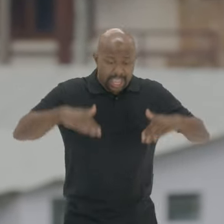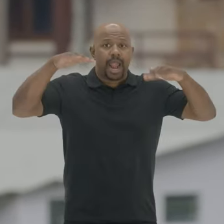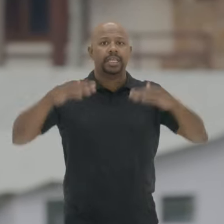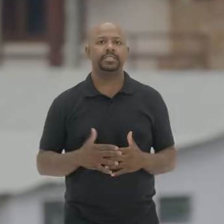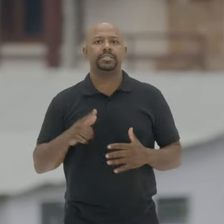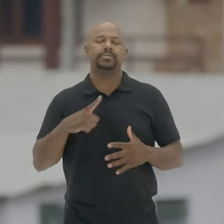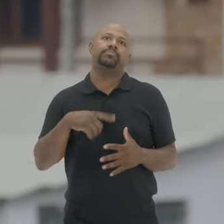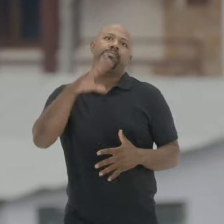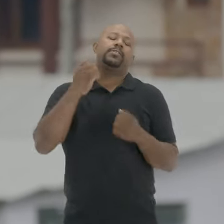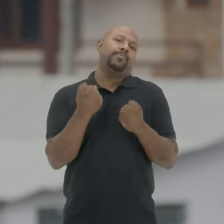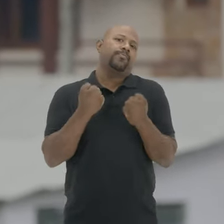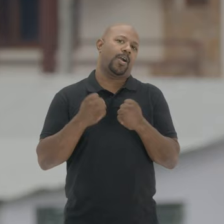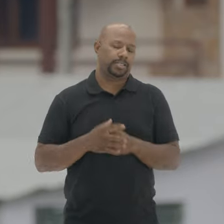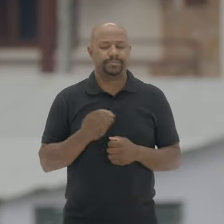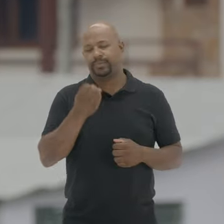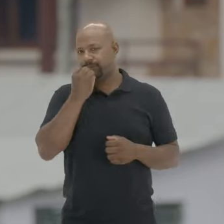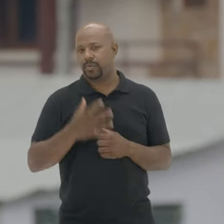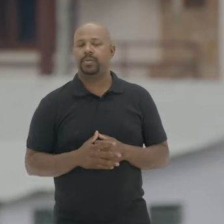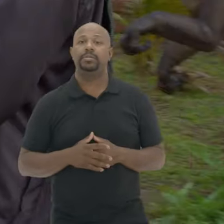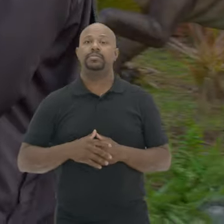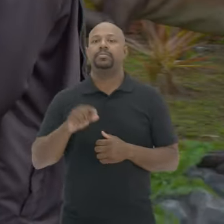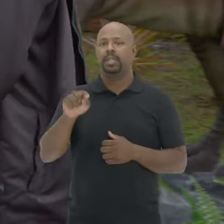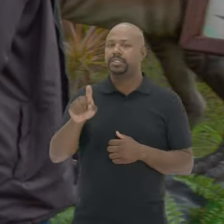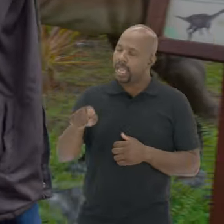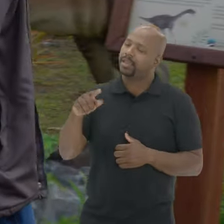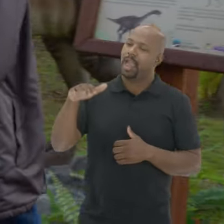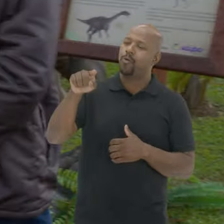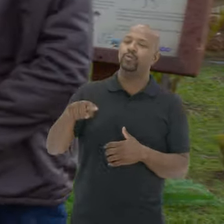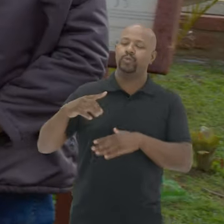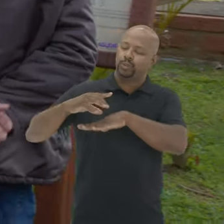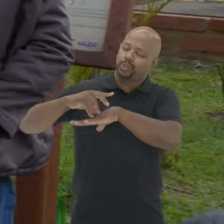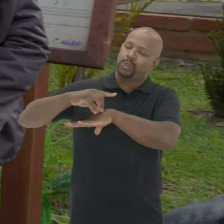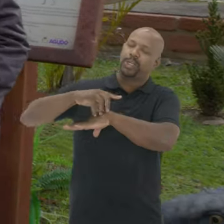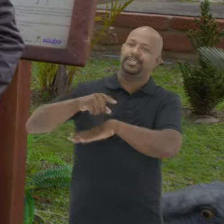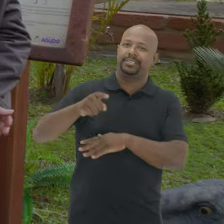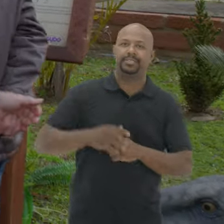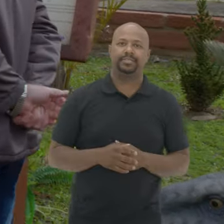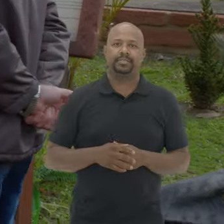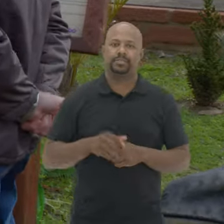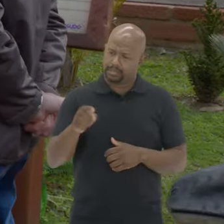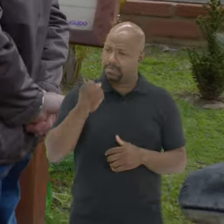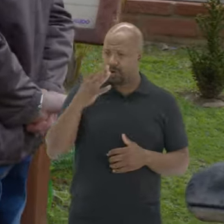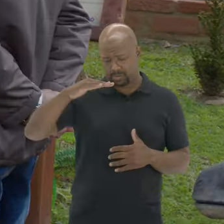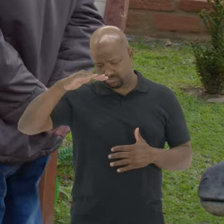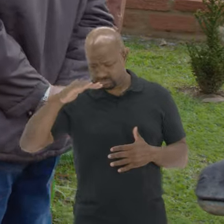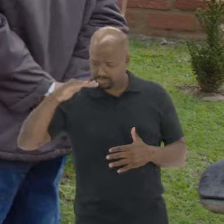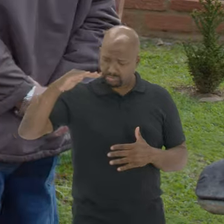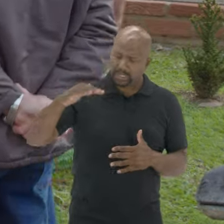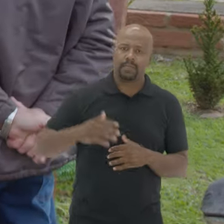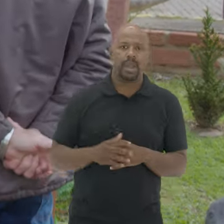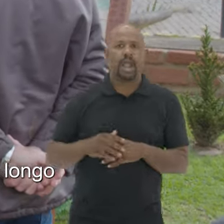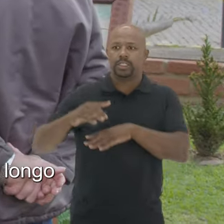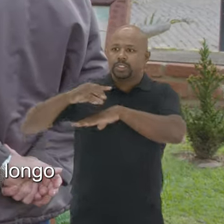Então tem esse fator a mais É muito bom Esse aqui é o bichinho Dilo mostra uma réplica Bom tamanho, né?